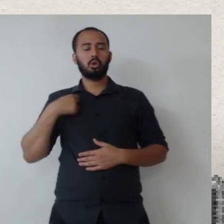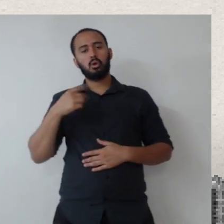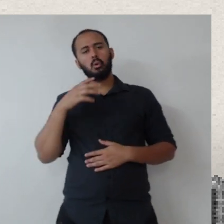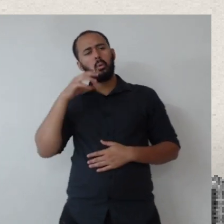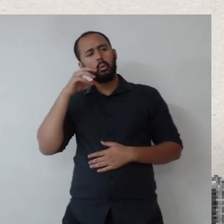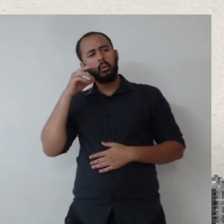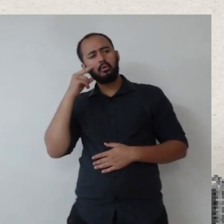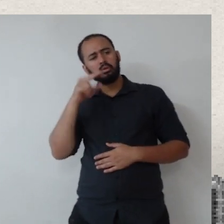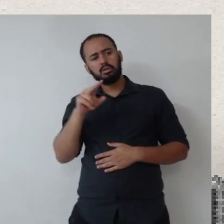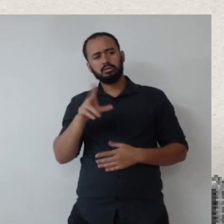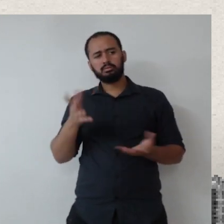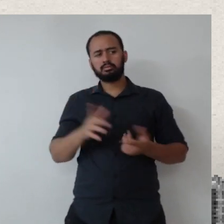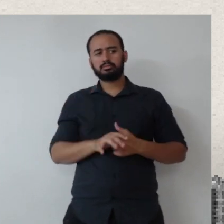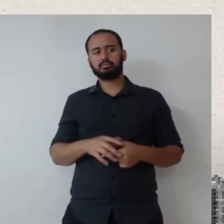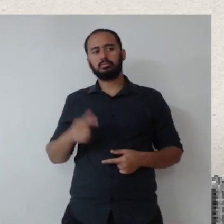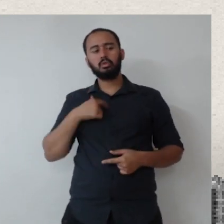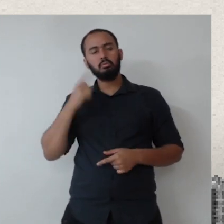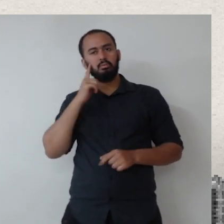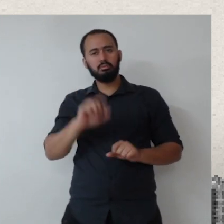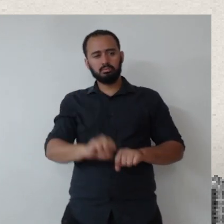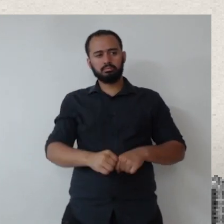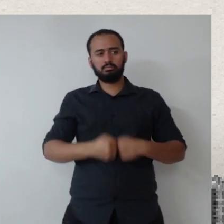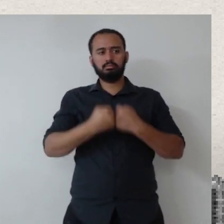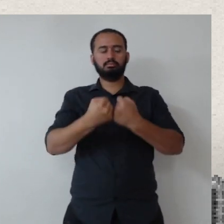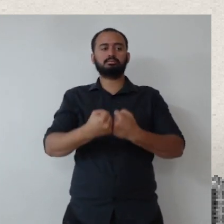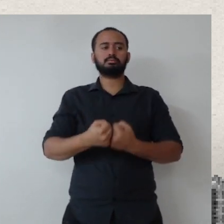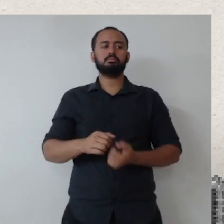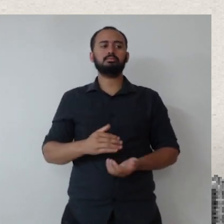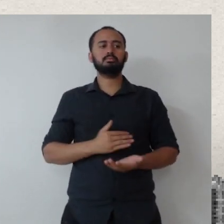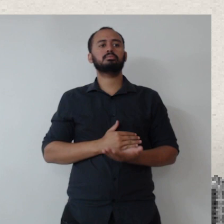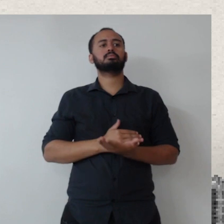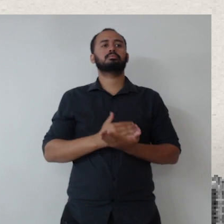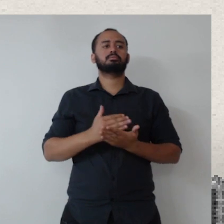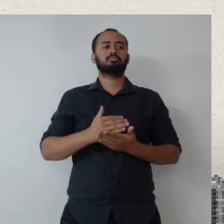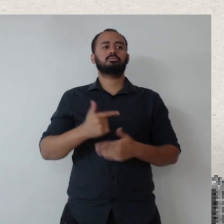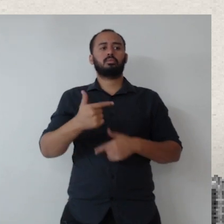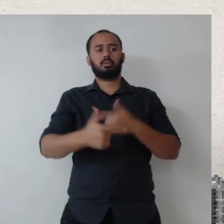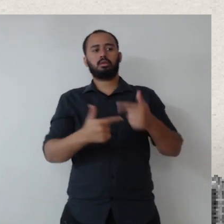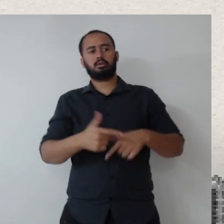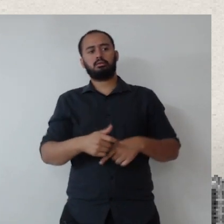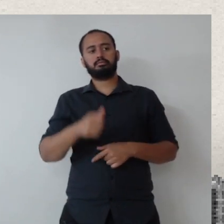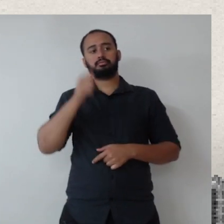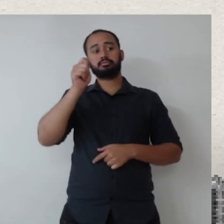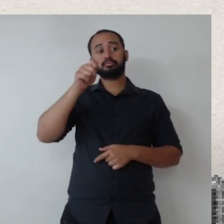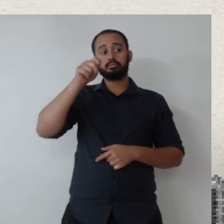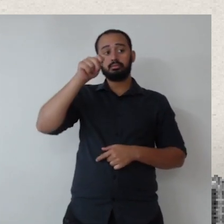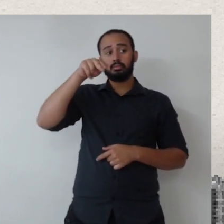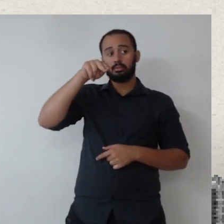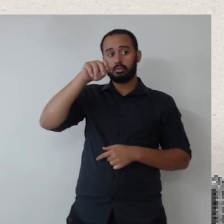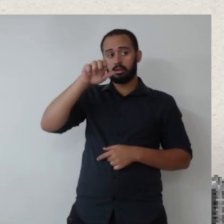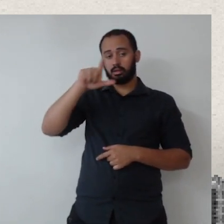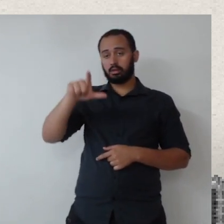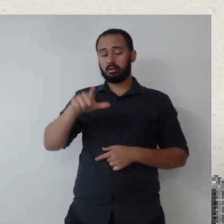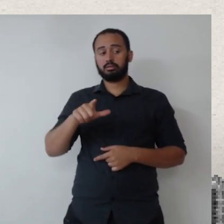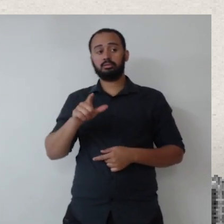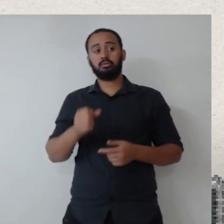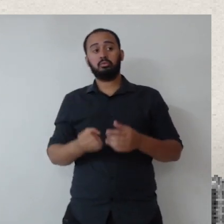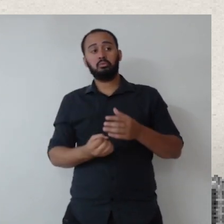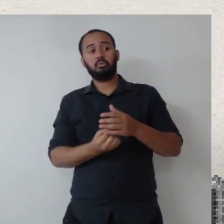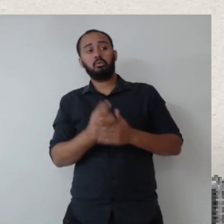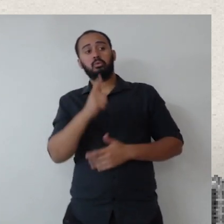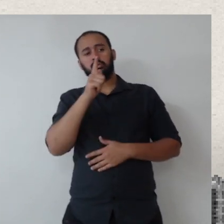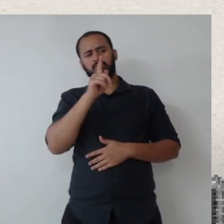eu ouvi. Aí a gente está vivendo um esforço. Aí sim, está começando um movimento, tá? A ANEEL publicou também um guia interessante,